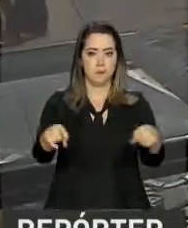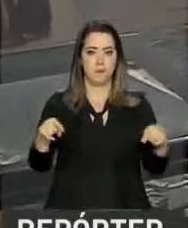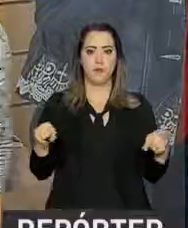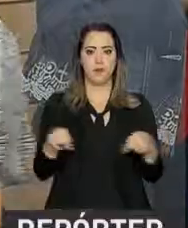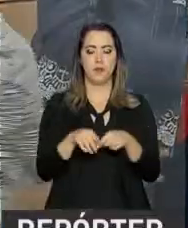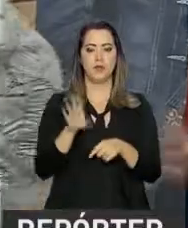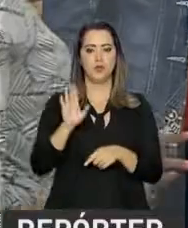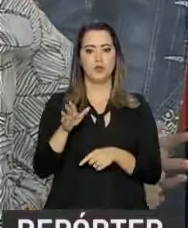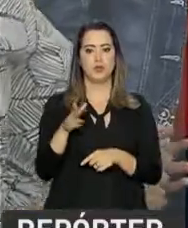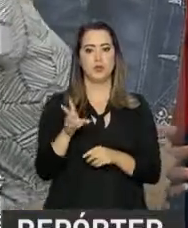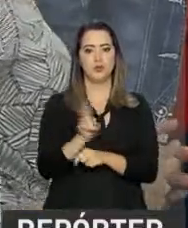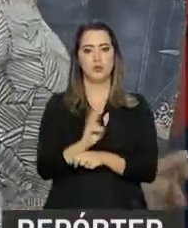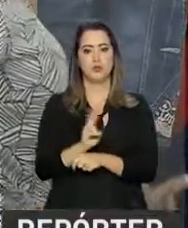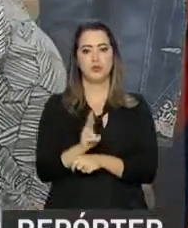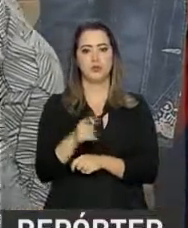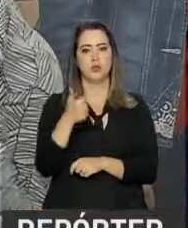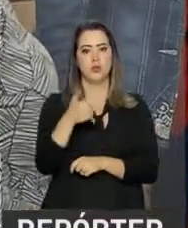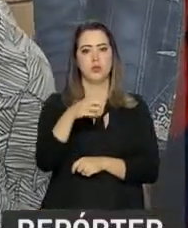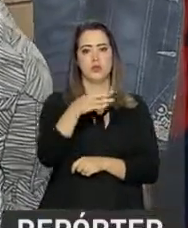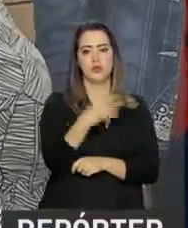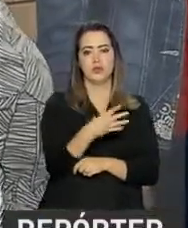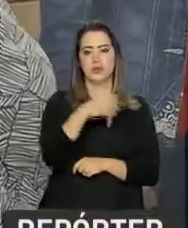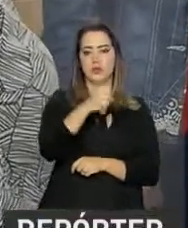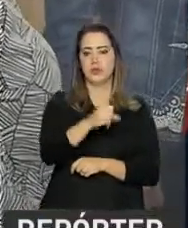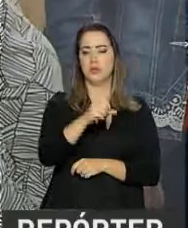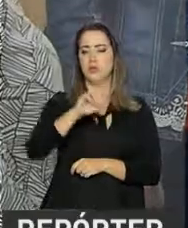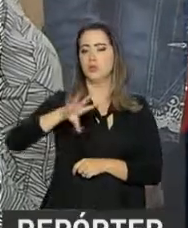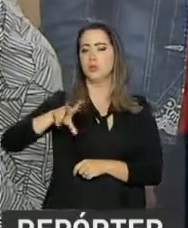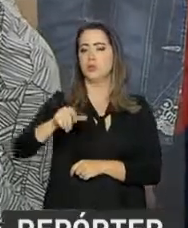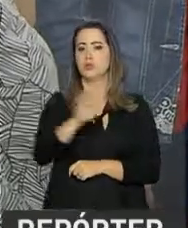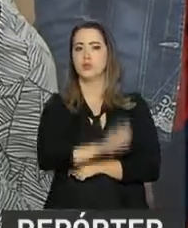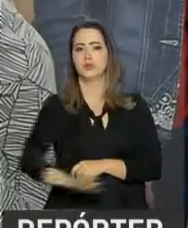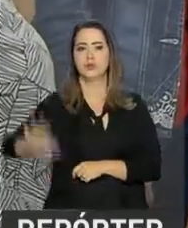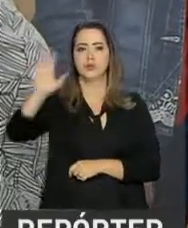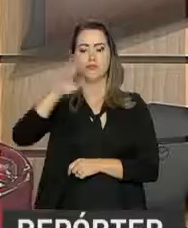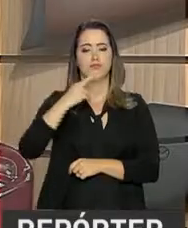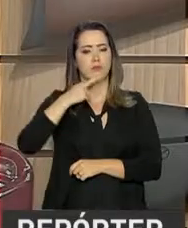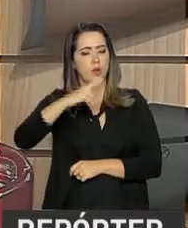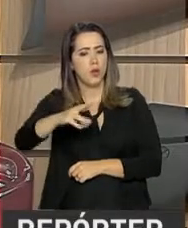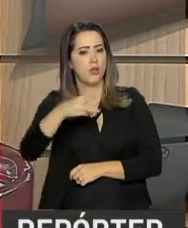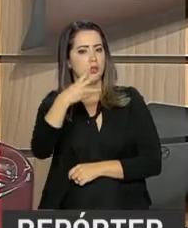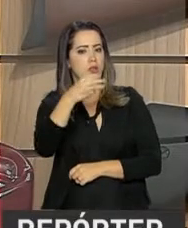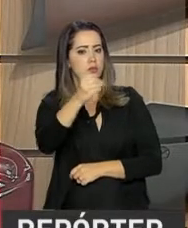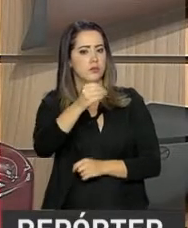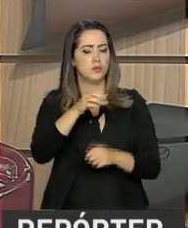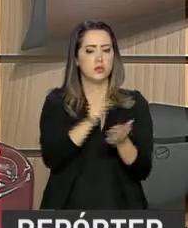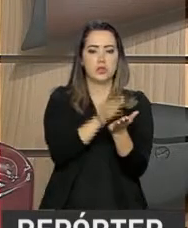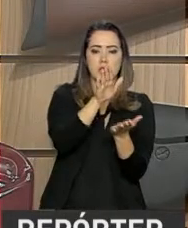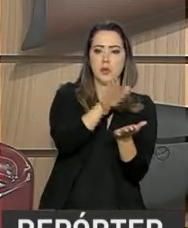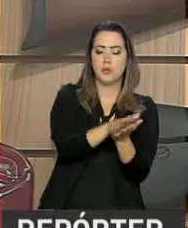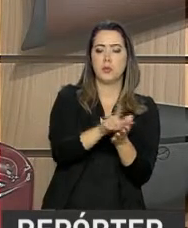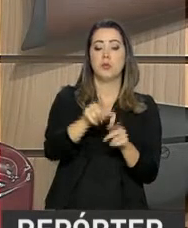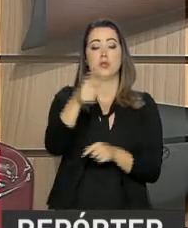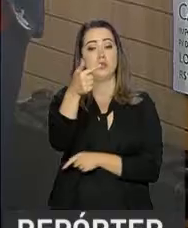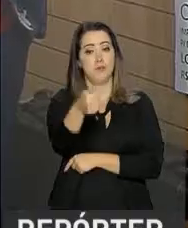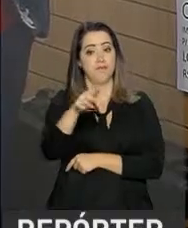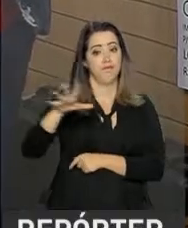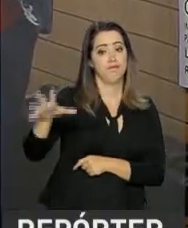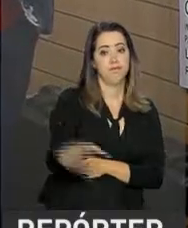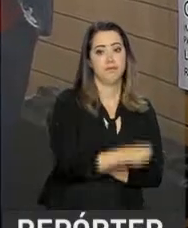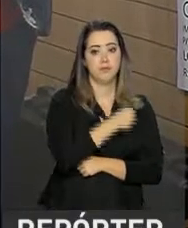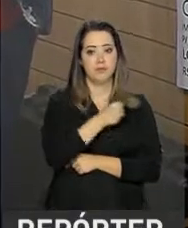fiscalizados 249 estabelecimentos em todo o país, que resultaram em 30 autuações e 7 apreensões.